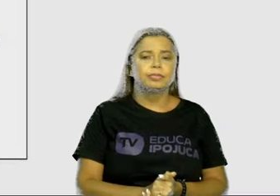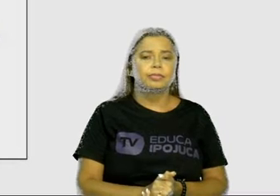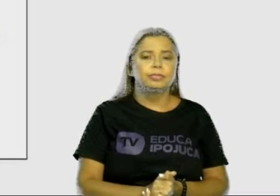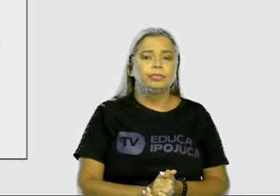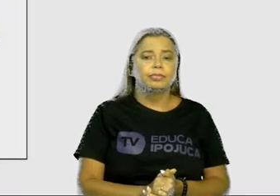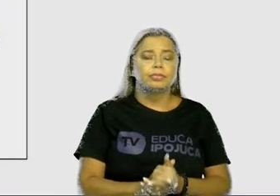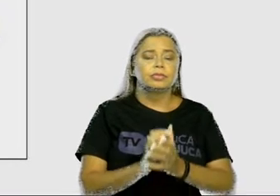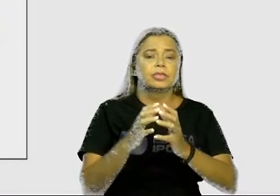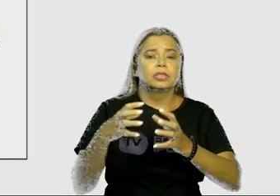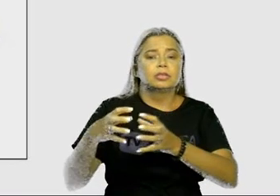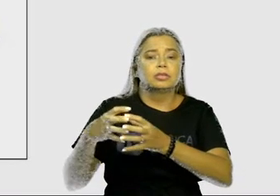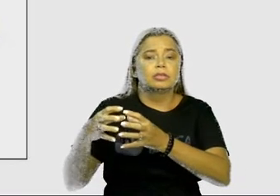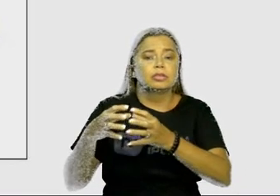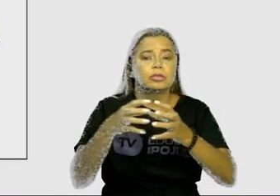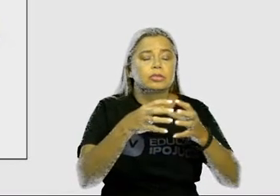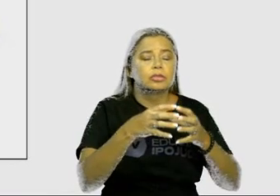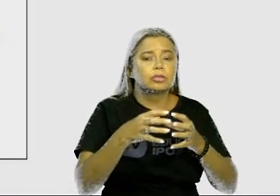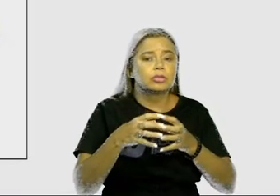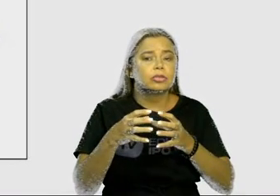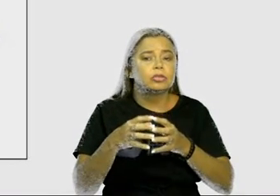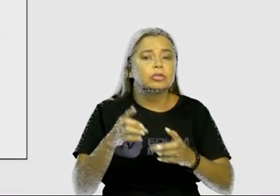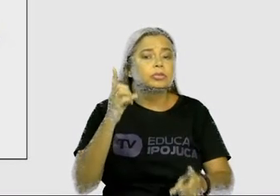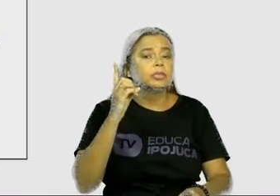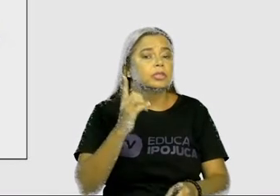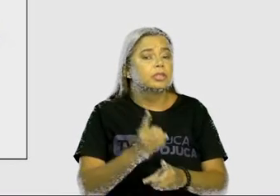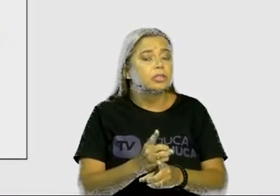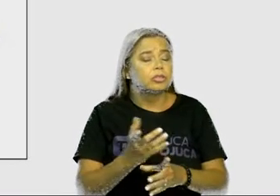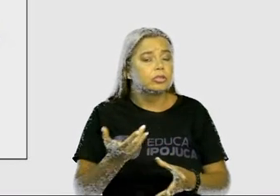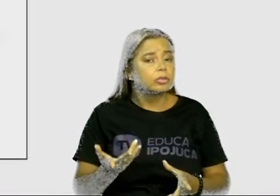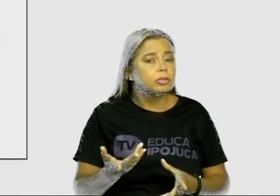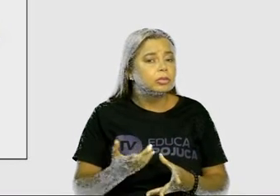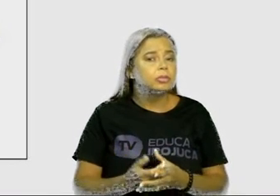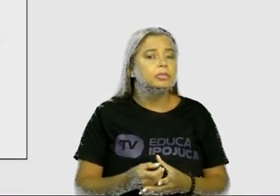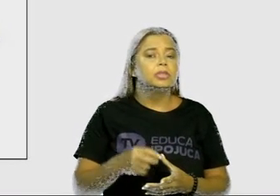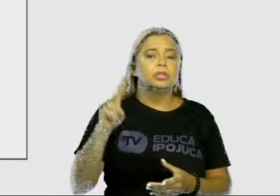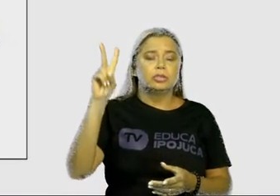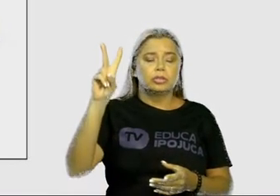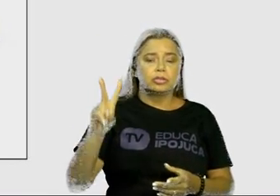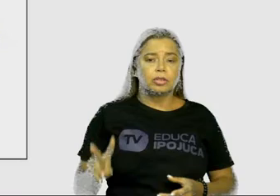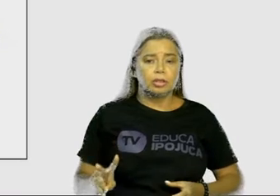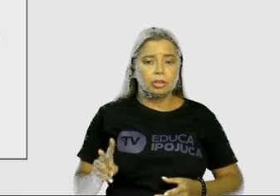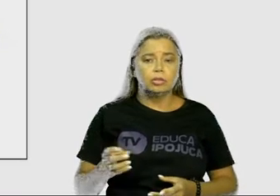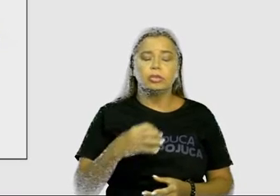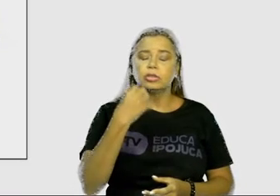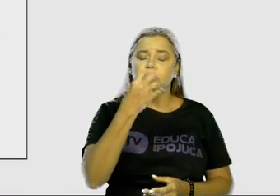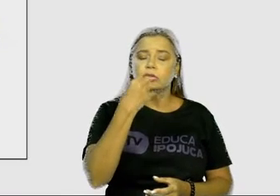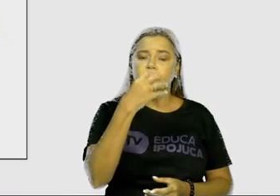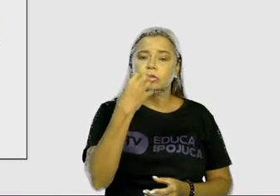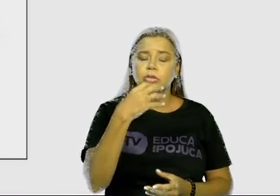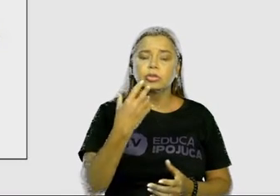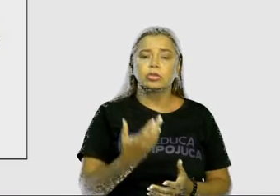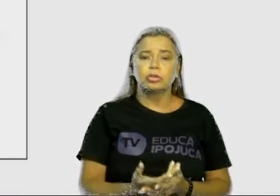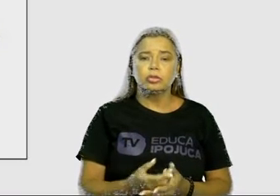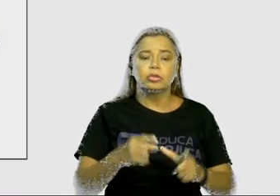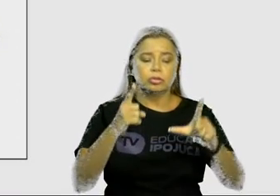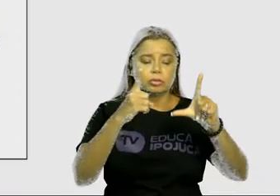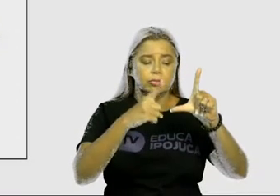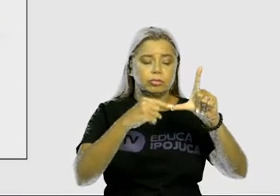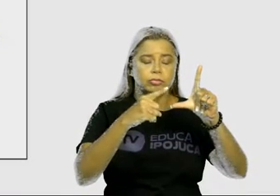Conjunto de regras para decifrar os valores sonoros das letras. Então, o som pronúncia,